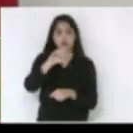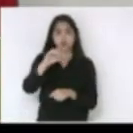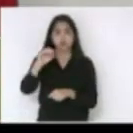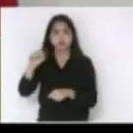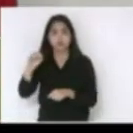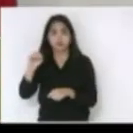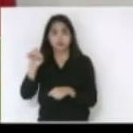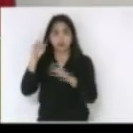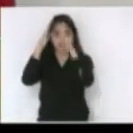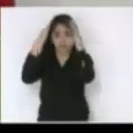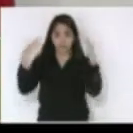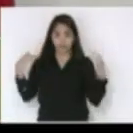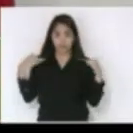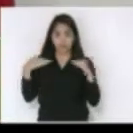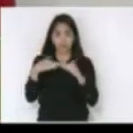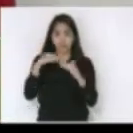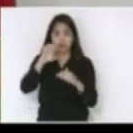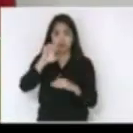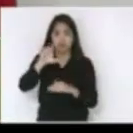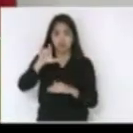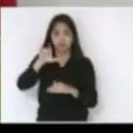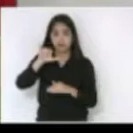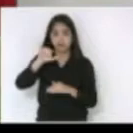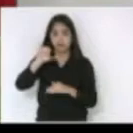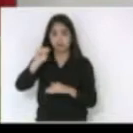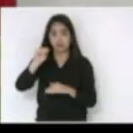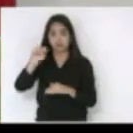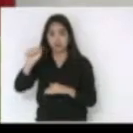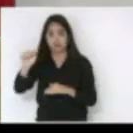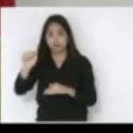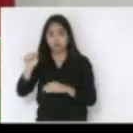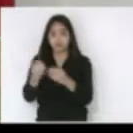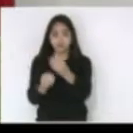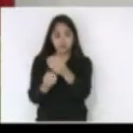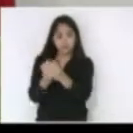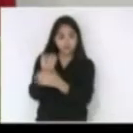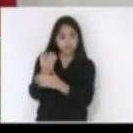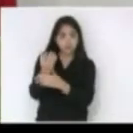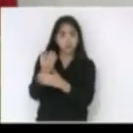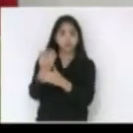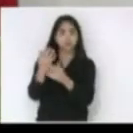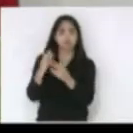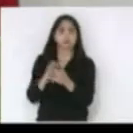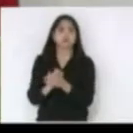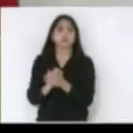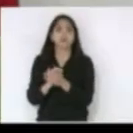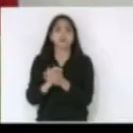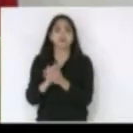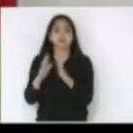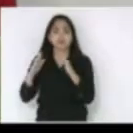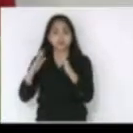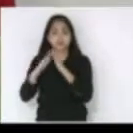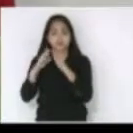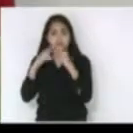Andrioli fundadora dessa congregação foi tocada em seu coração